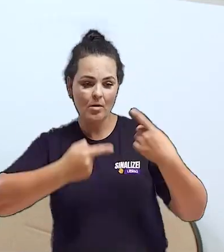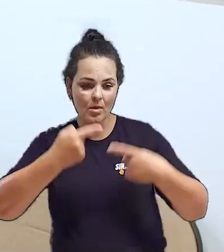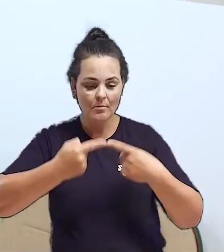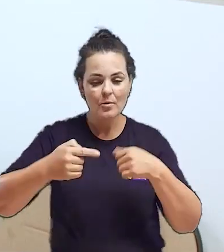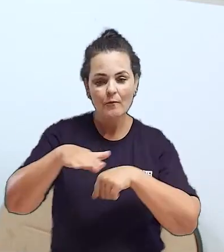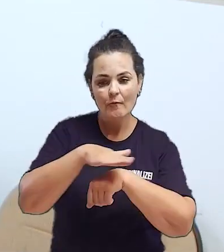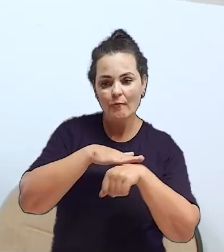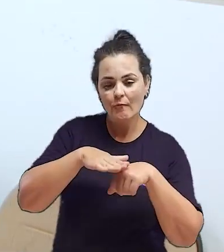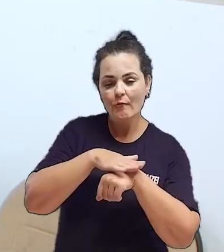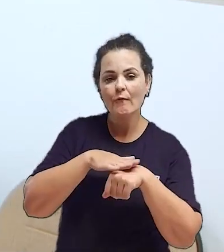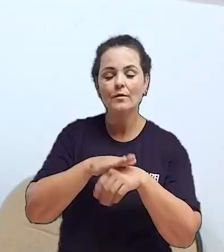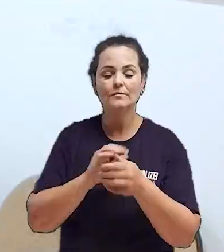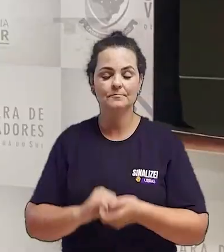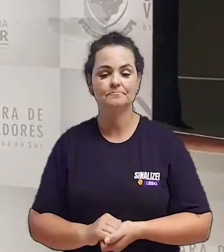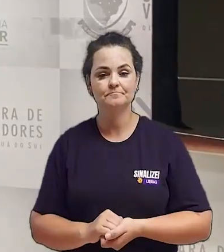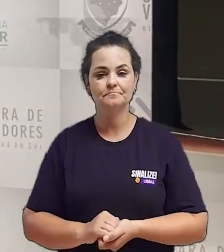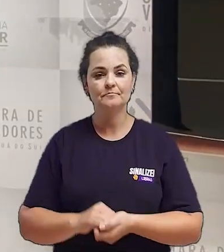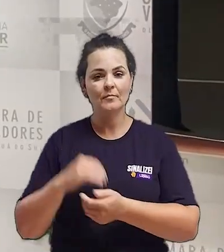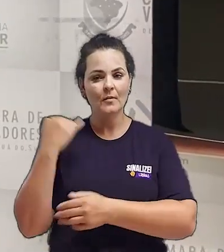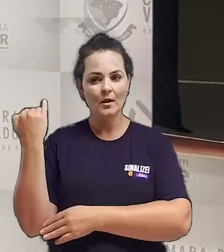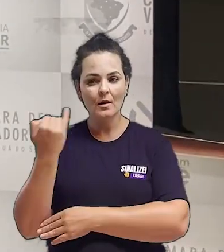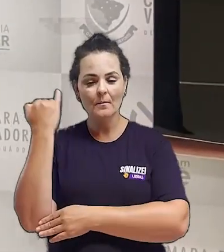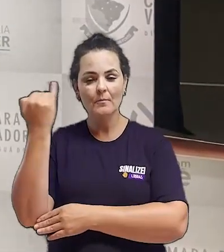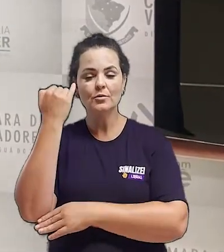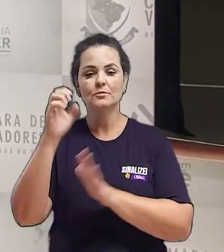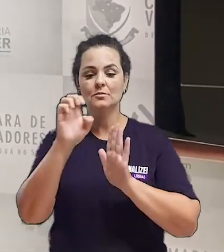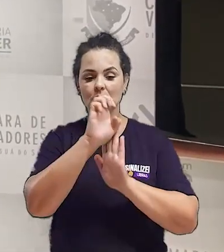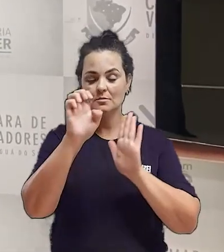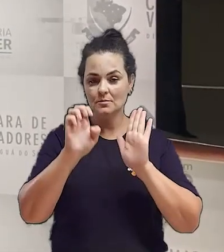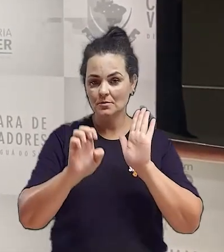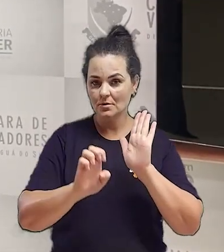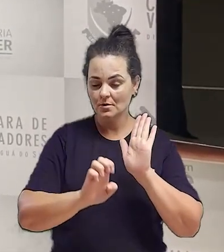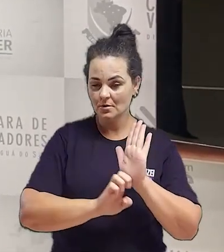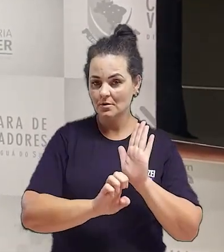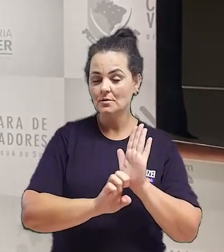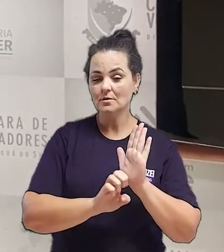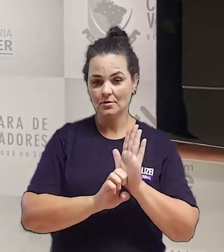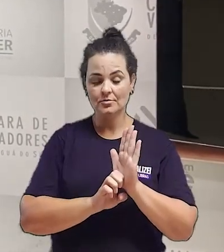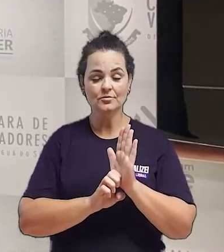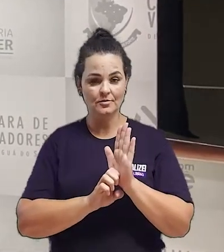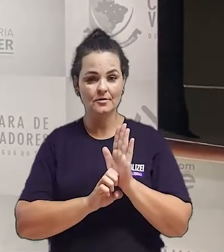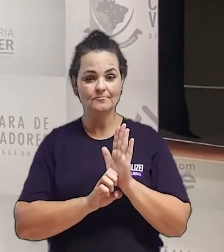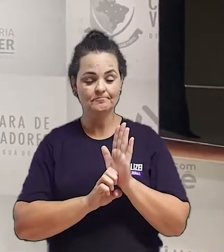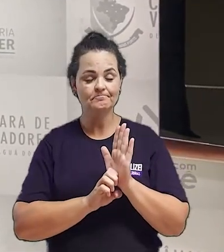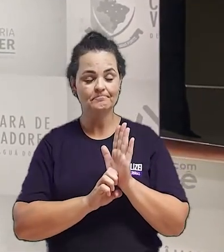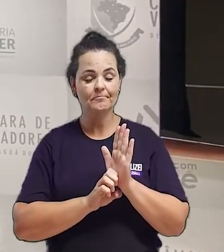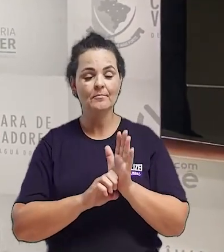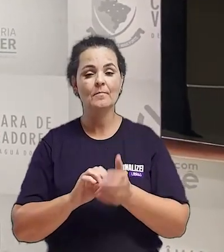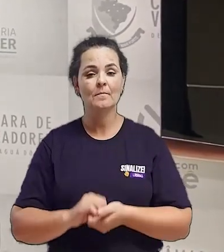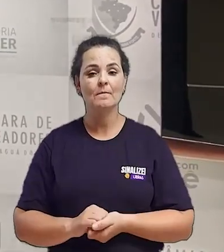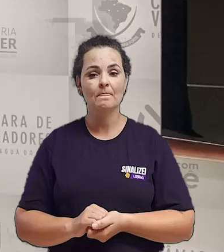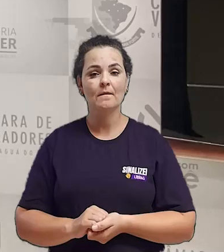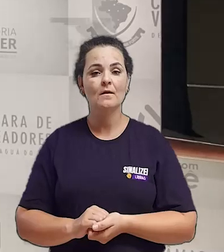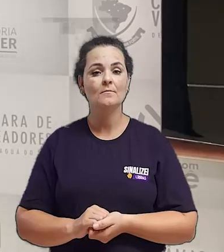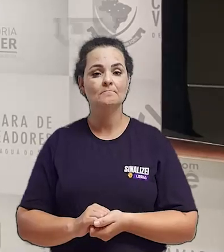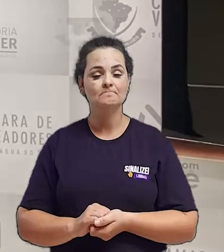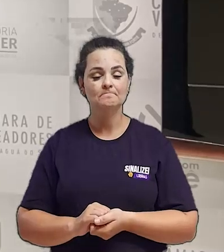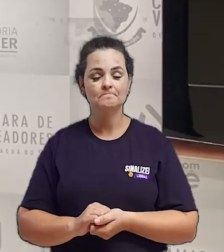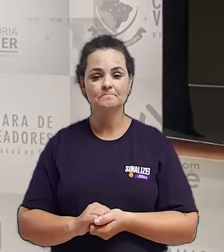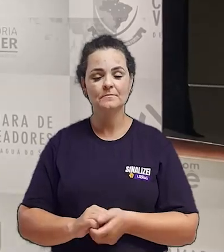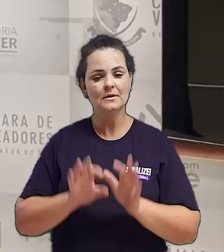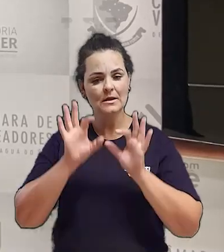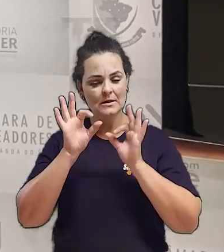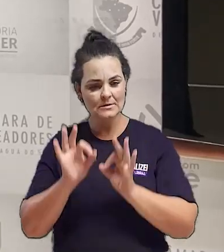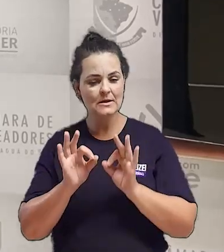sendo debatido na comissão. A importância de um estatuto visa condensar, em um único